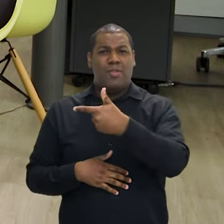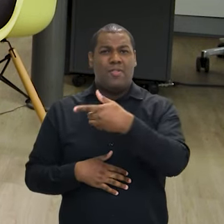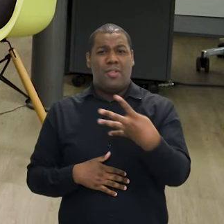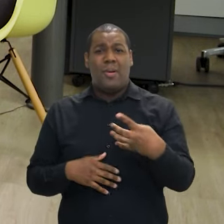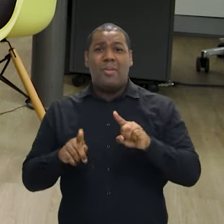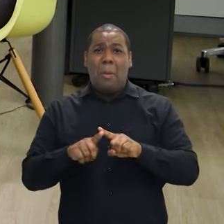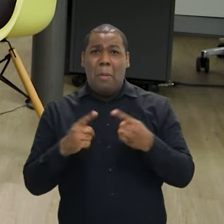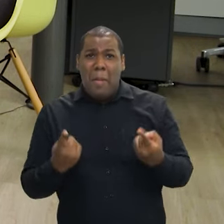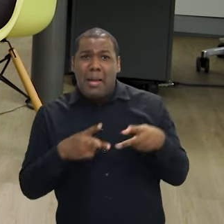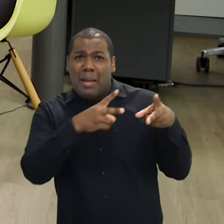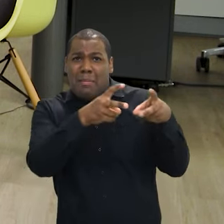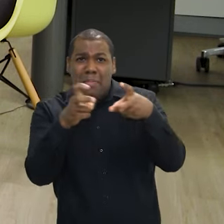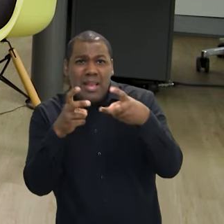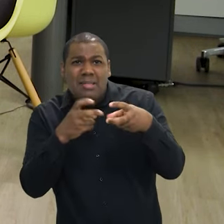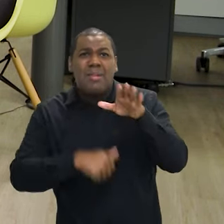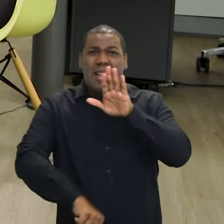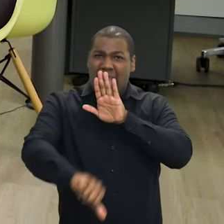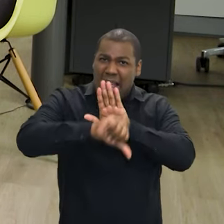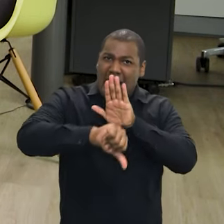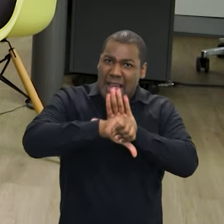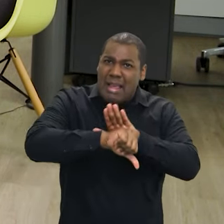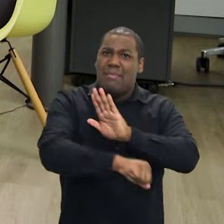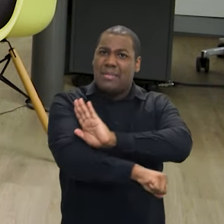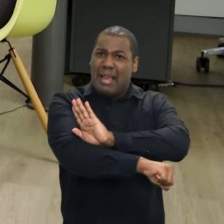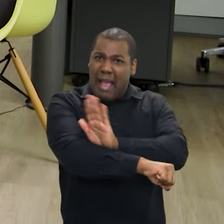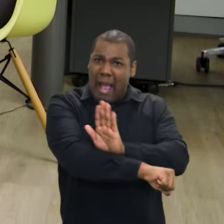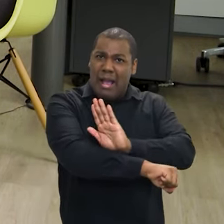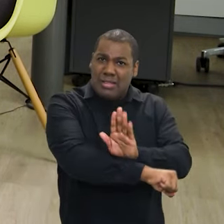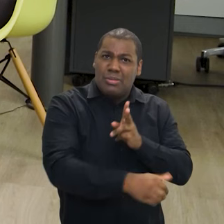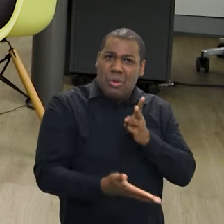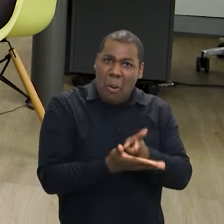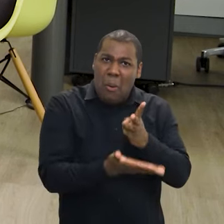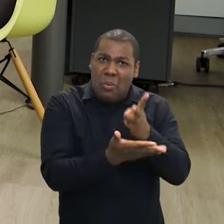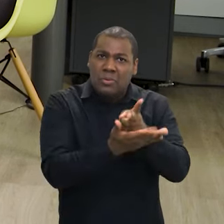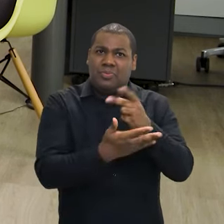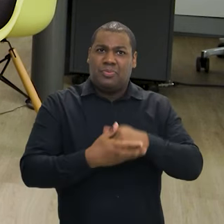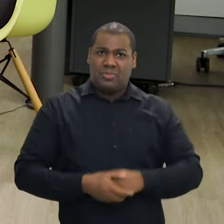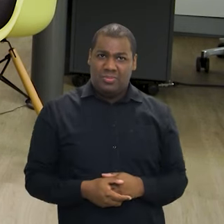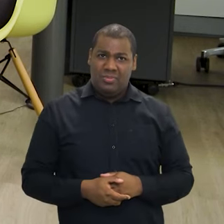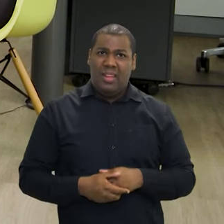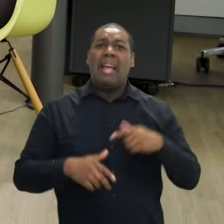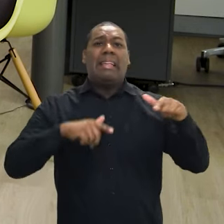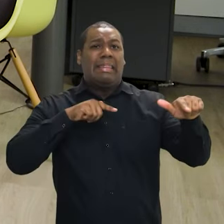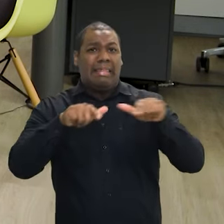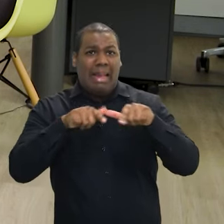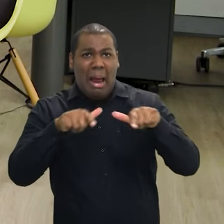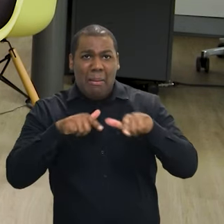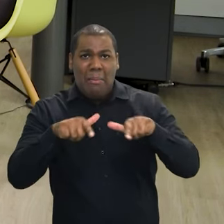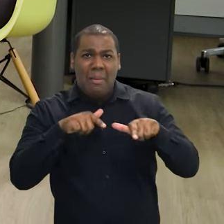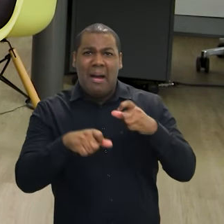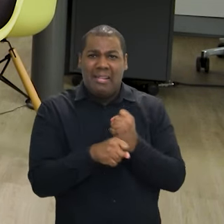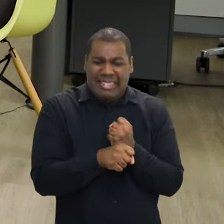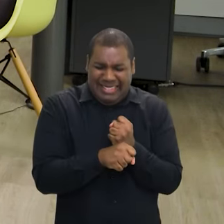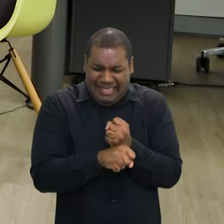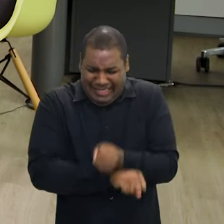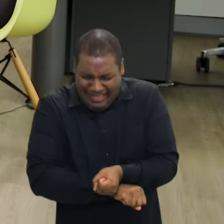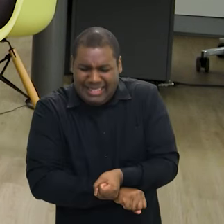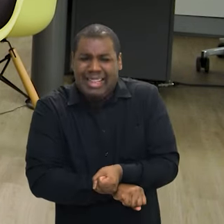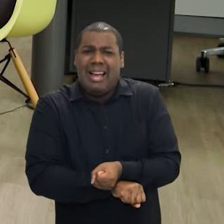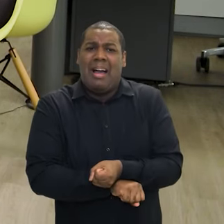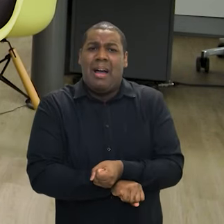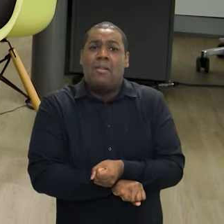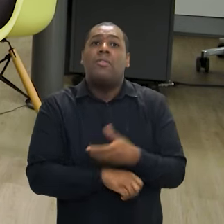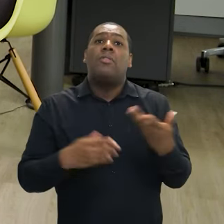mas ainda vemos crimes absurdos como trabalho escravo, trabalho escravo doméstico. O que fazer para acabar com isso